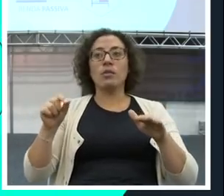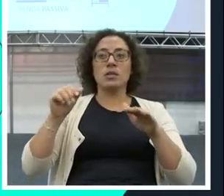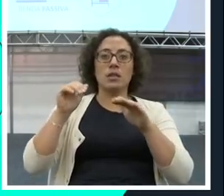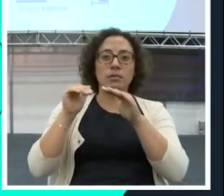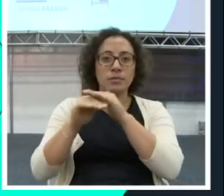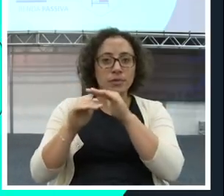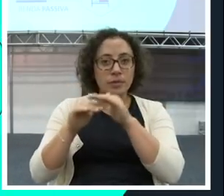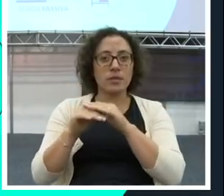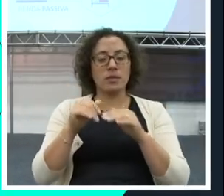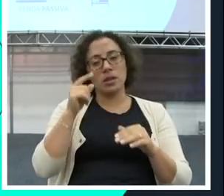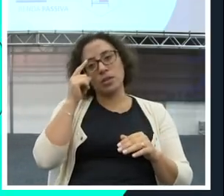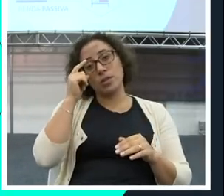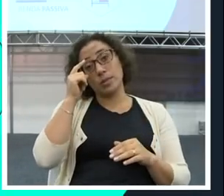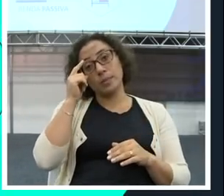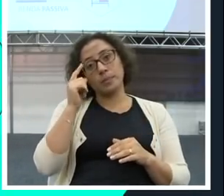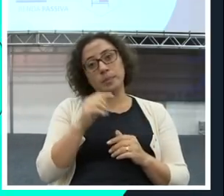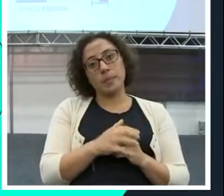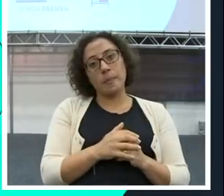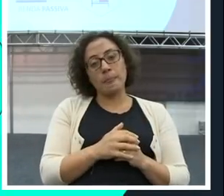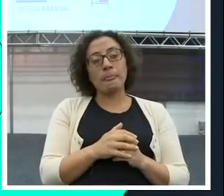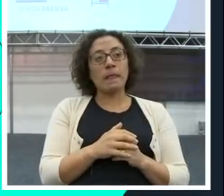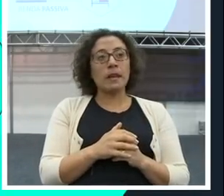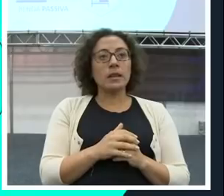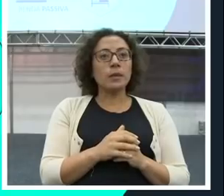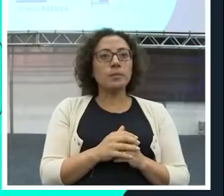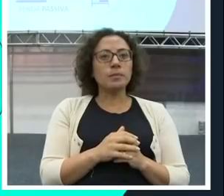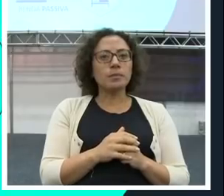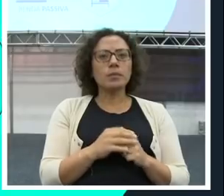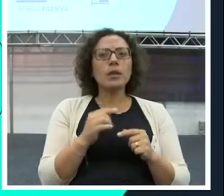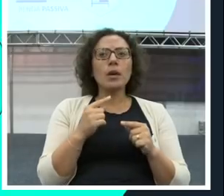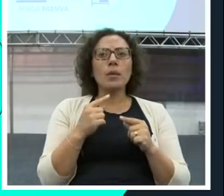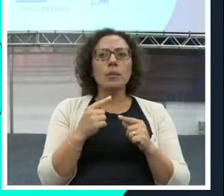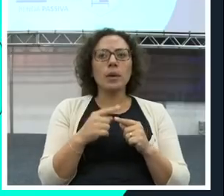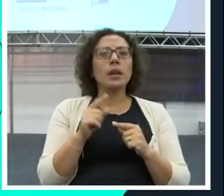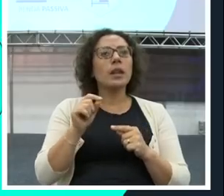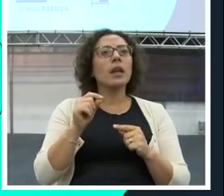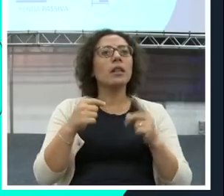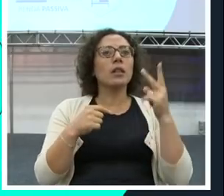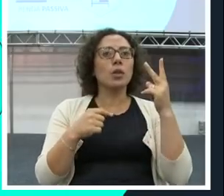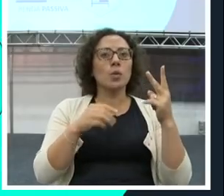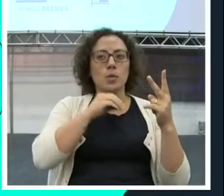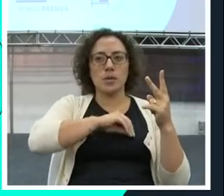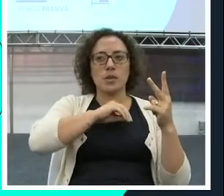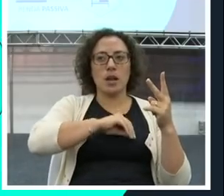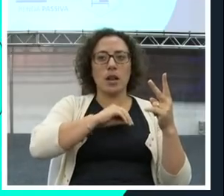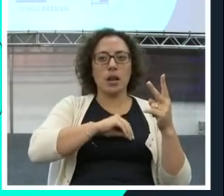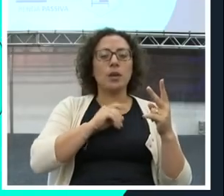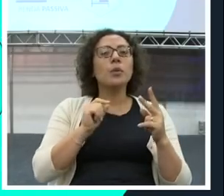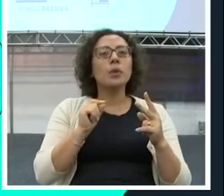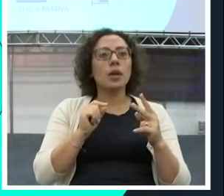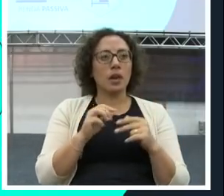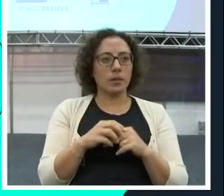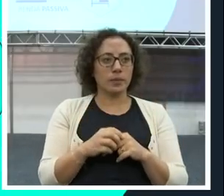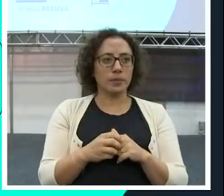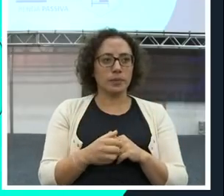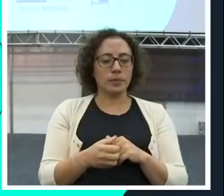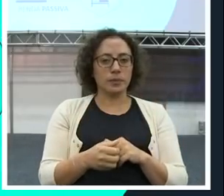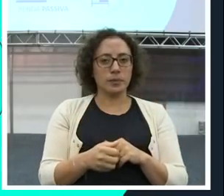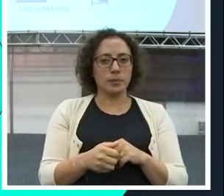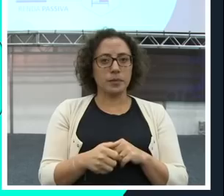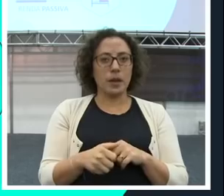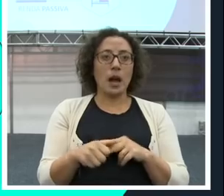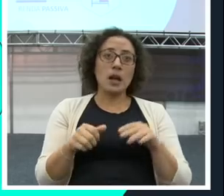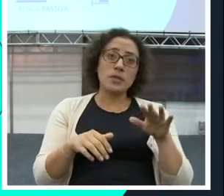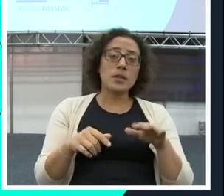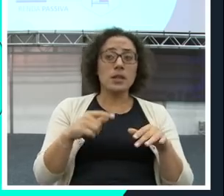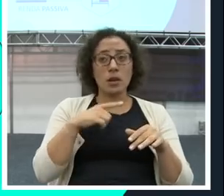O que muita gente faz, tem dois, três... Quem tem mais de um tipo de renda aqui? Então, é só. Às vezes você até